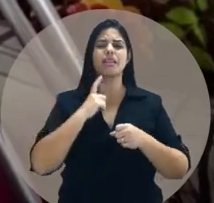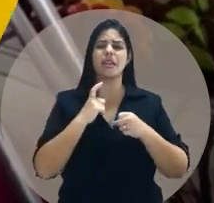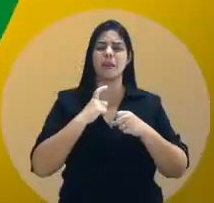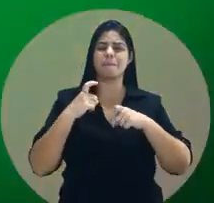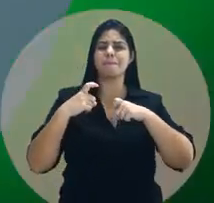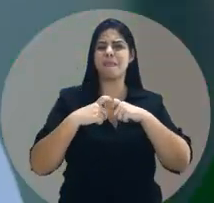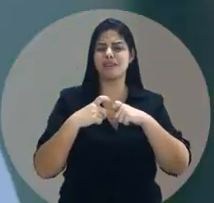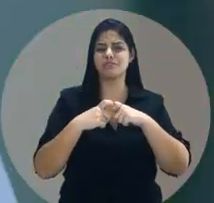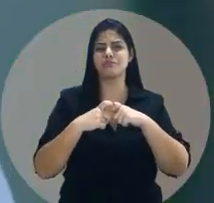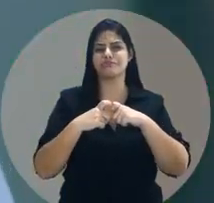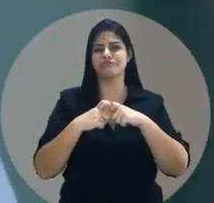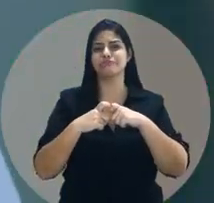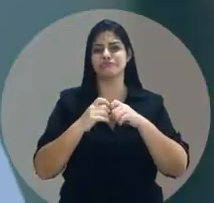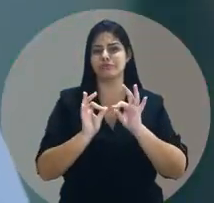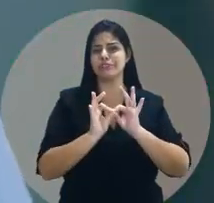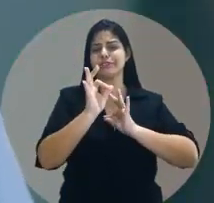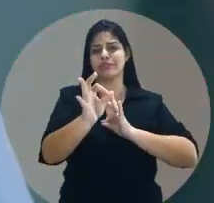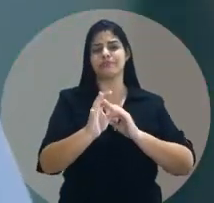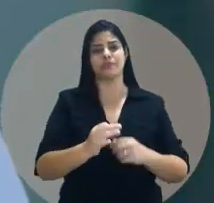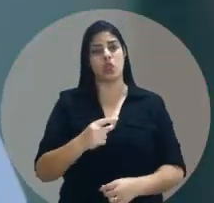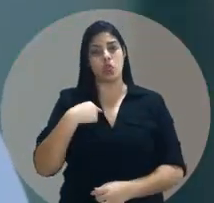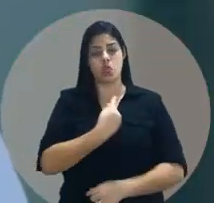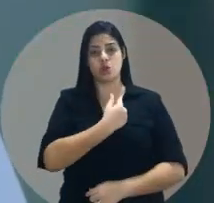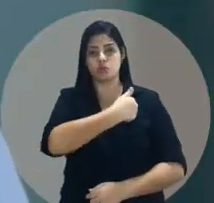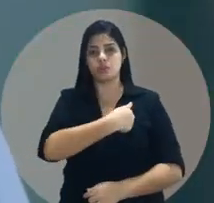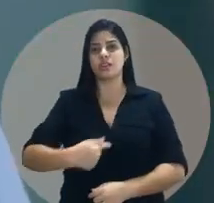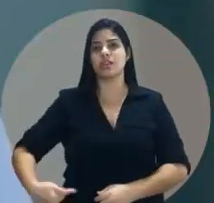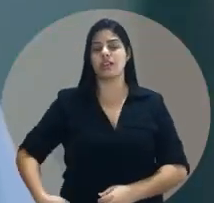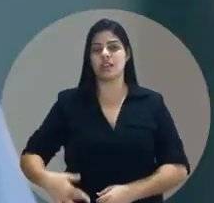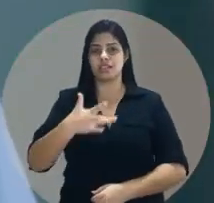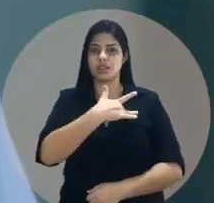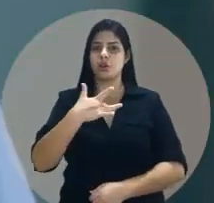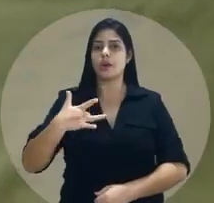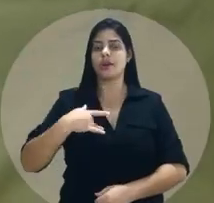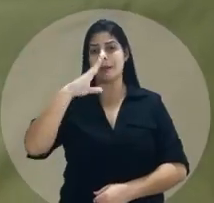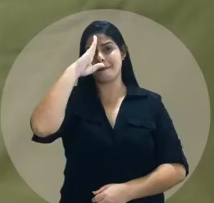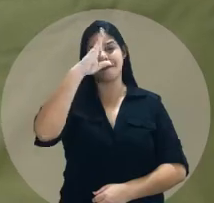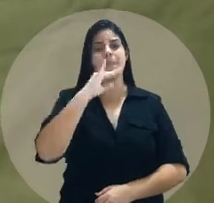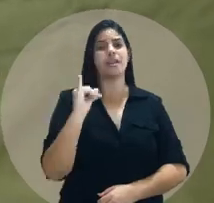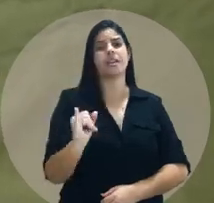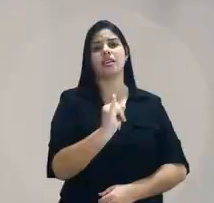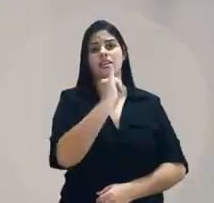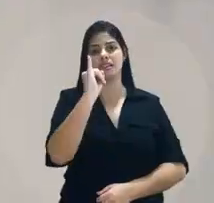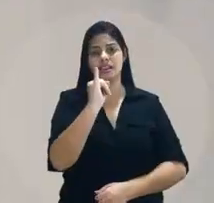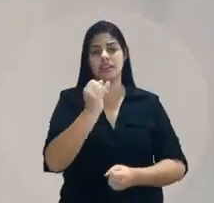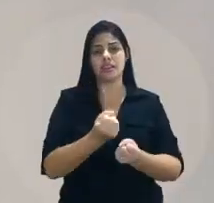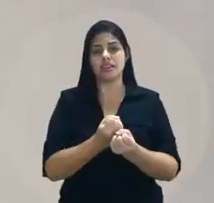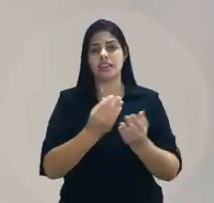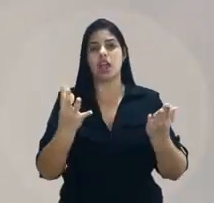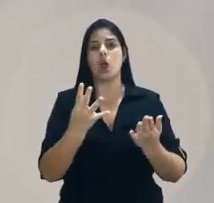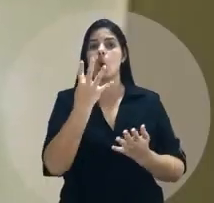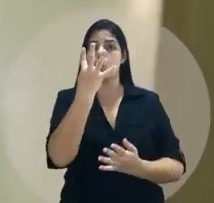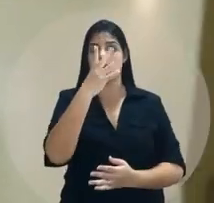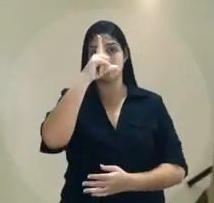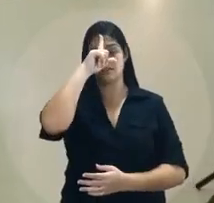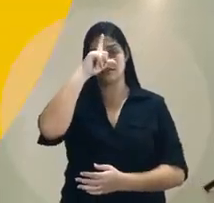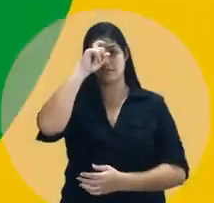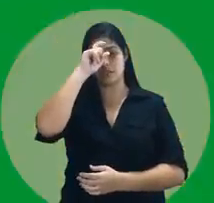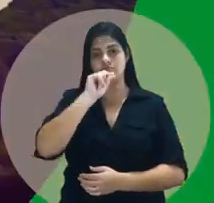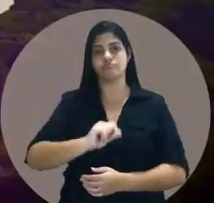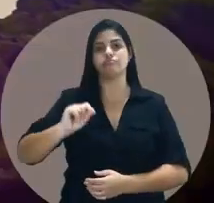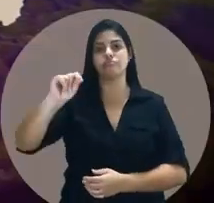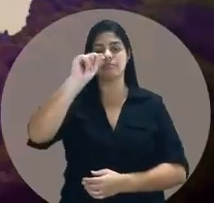quilômetros. No nosso governo, saúde será uma prioridade. Vamos equipar e entregar quatro novos hospitais